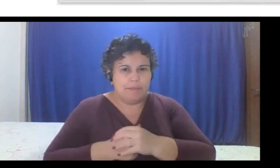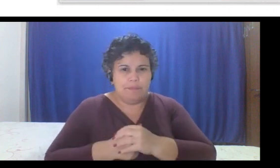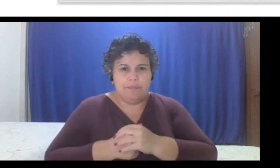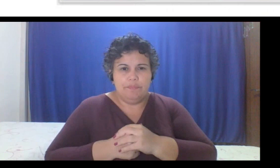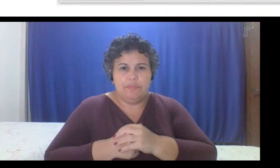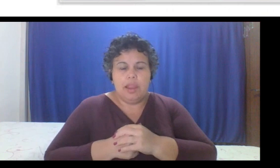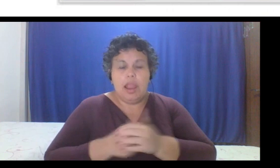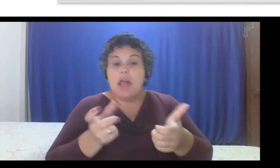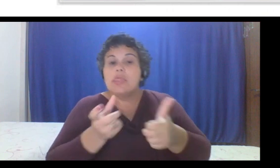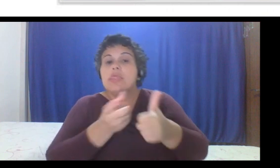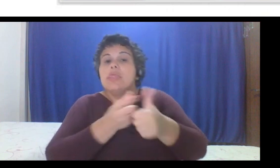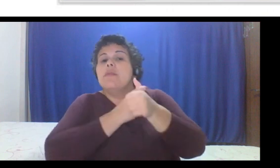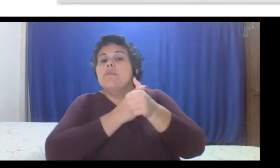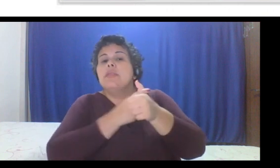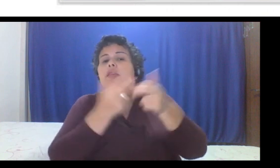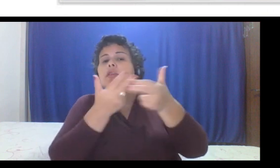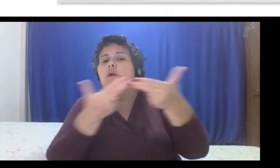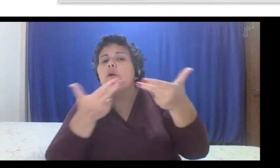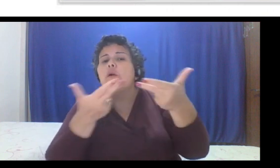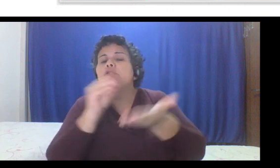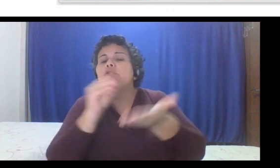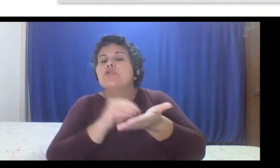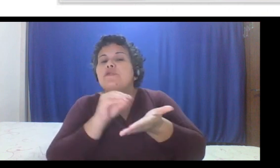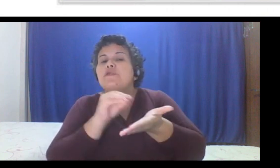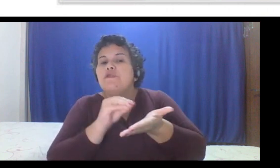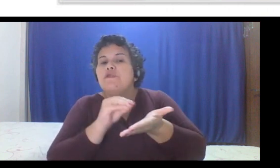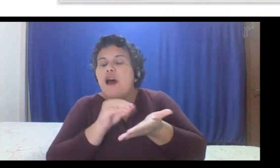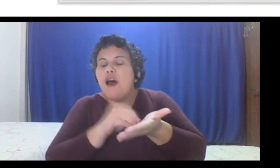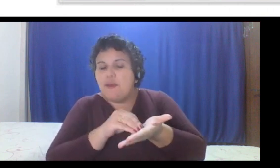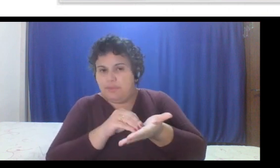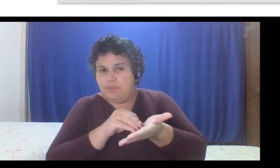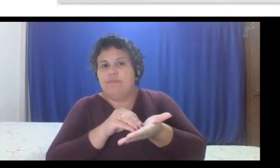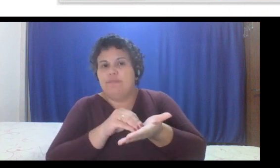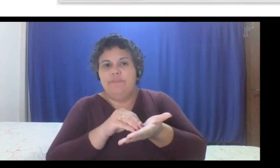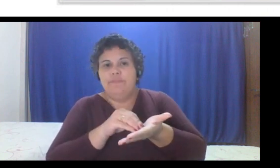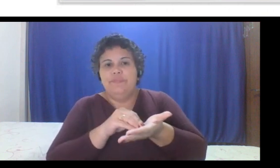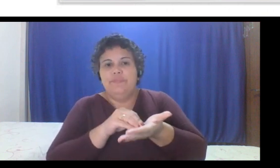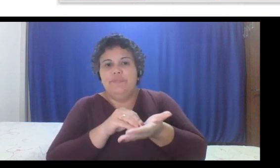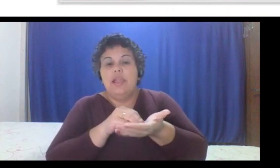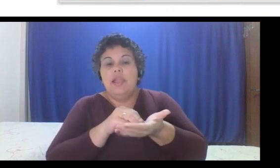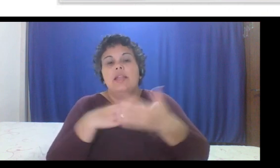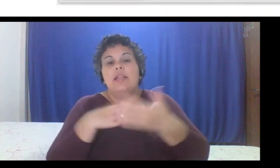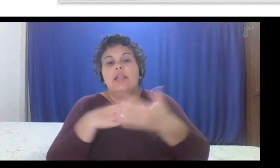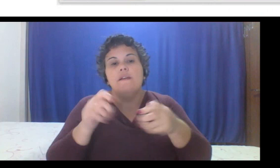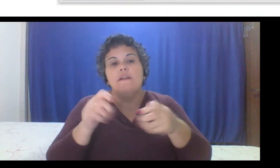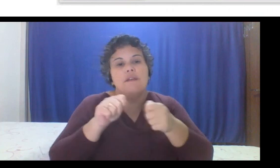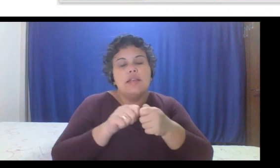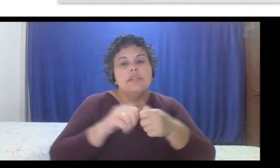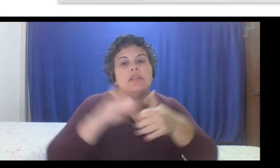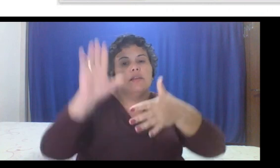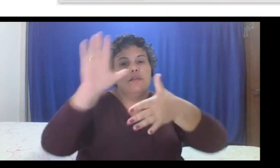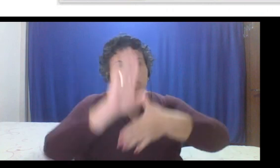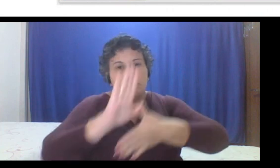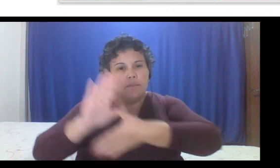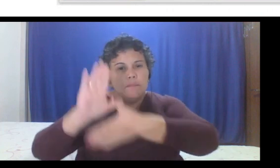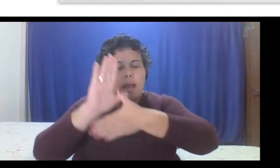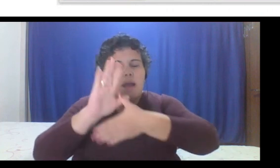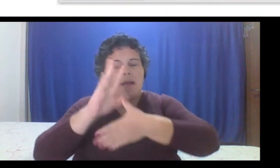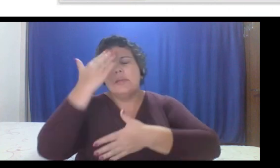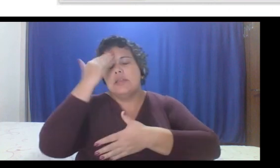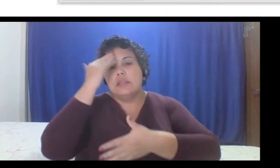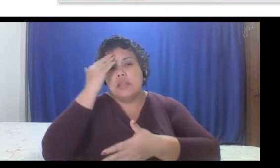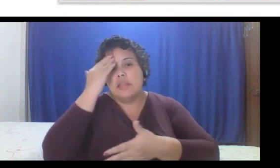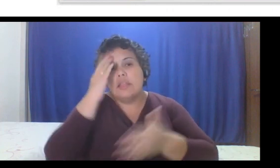Dependências, eu comentei com vocês da gente fazer um mapa de dependências, e sempre entender o fluxo e o tempo de demora para essa